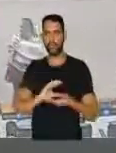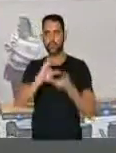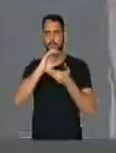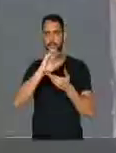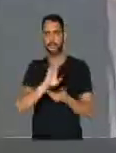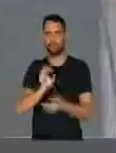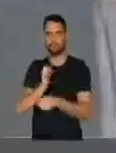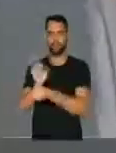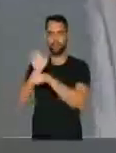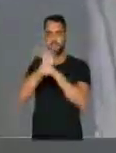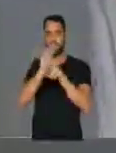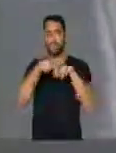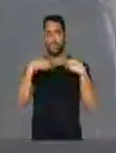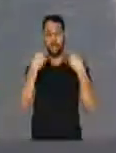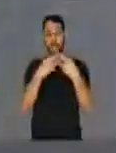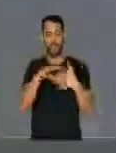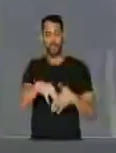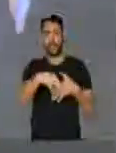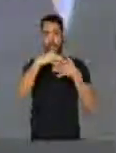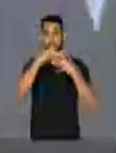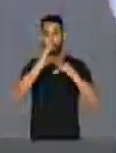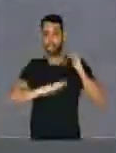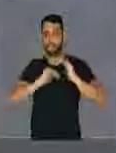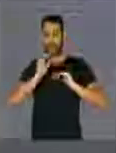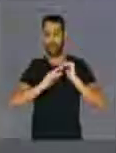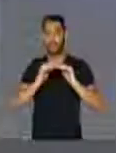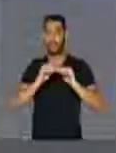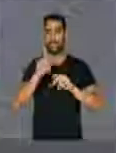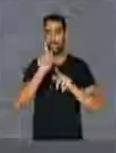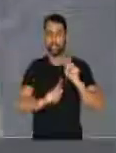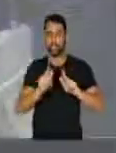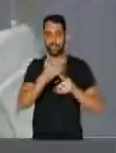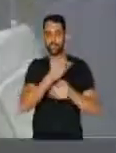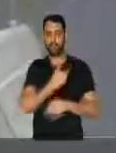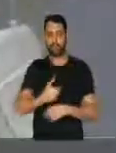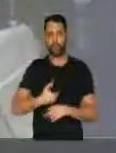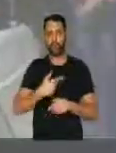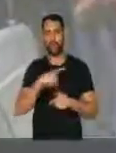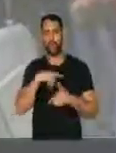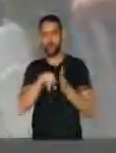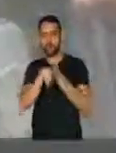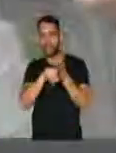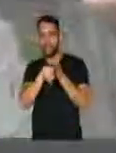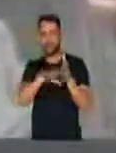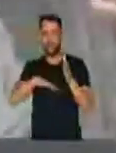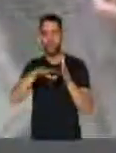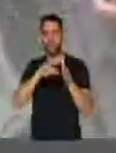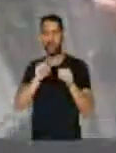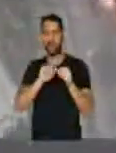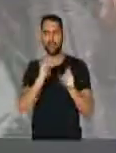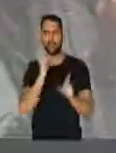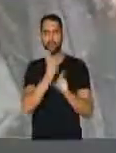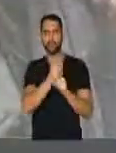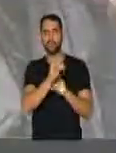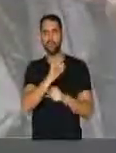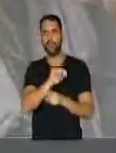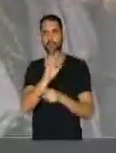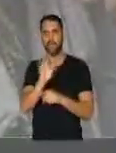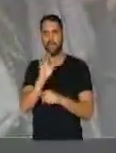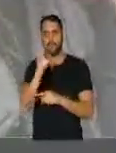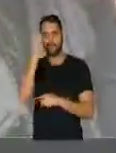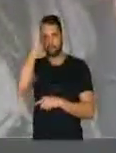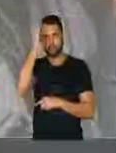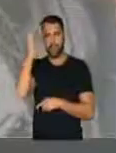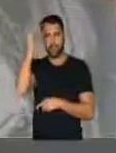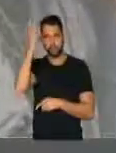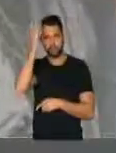Regionais, e reunirá lideranças profissionais, gestores públicos e pesquisadores. O encontro será no campus do Instituto Federal do Espírito